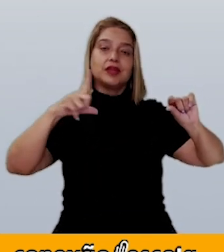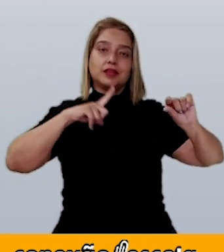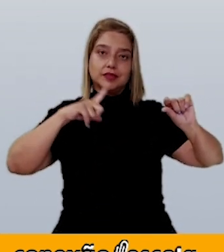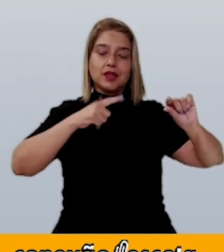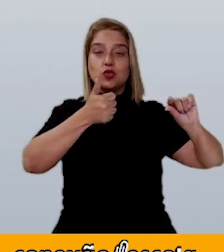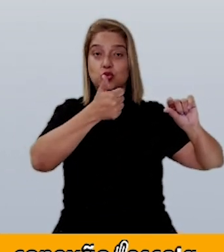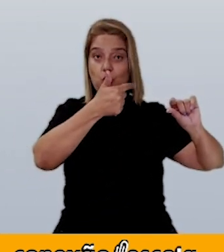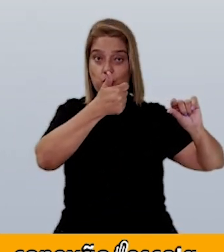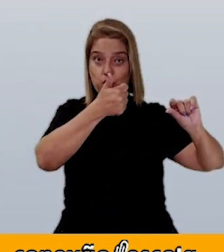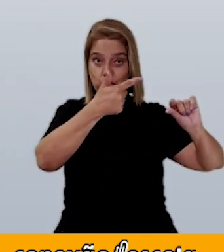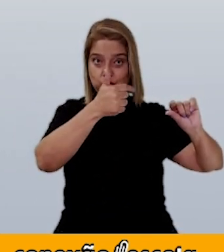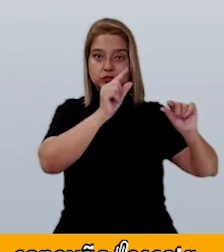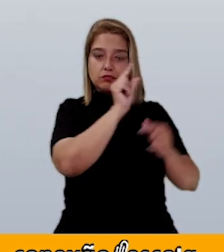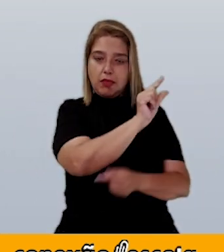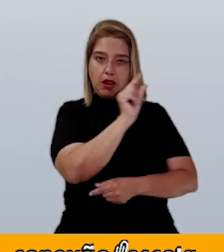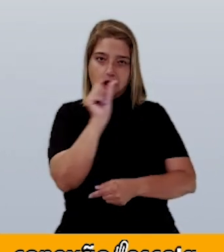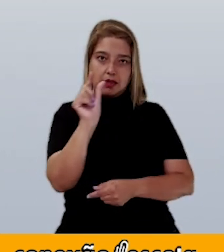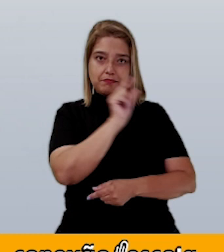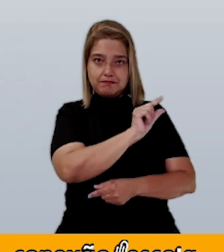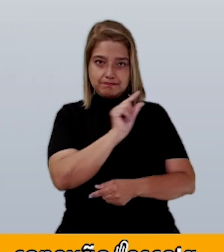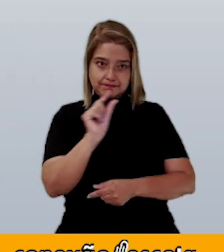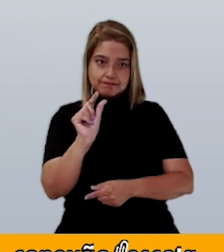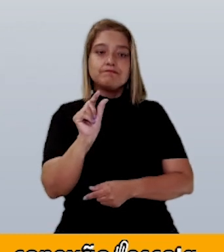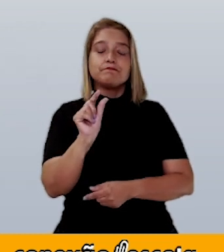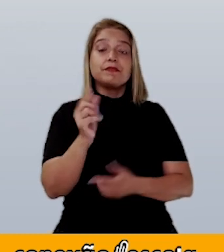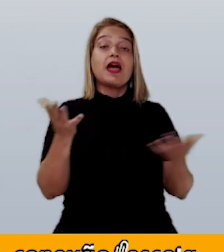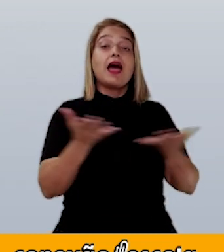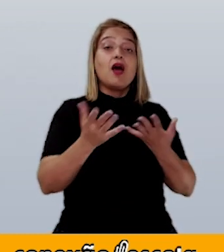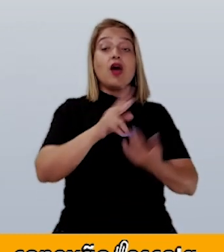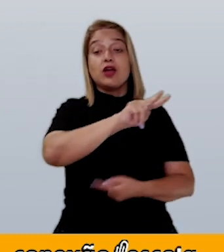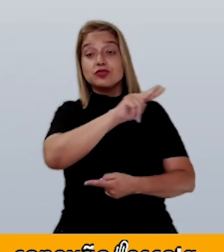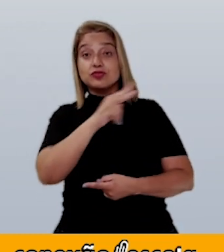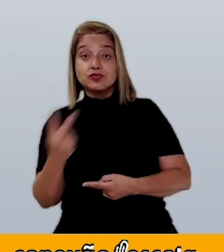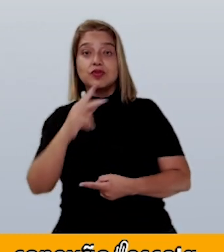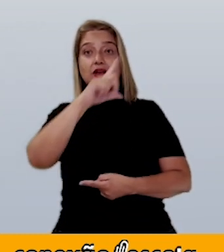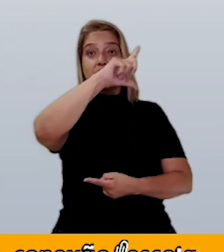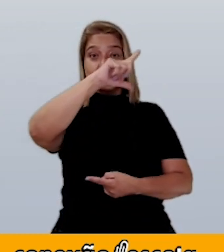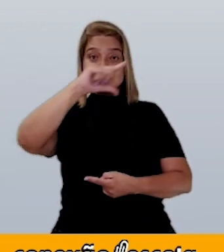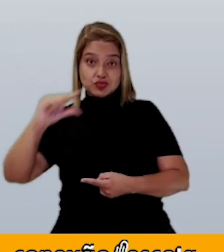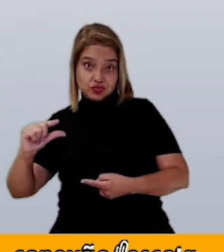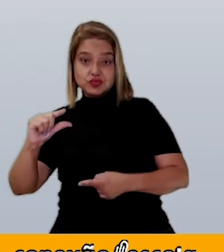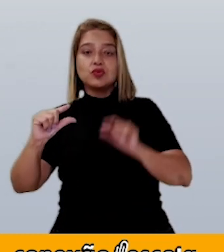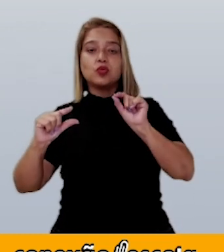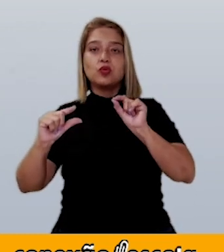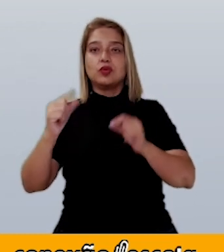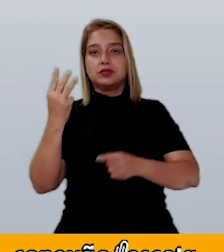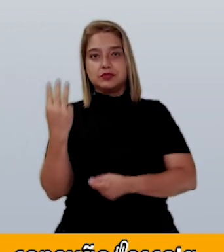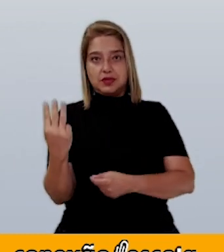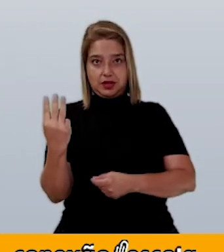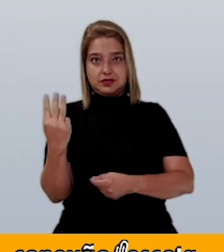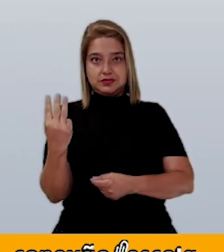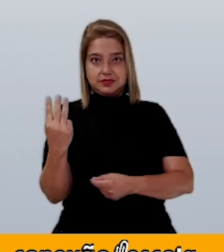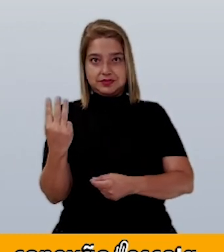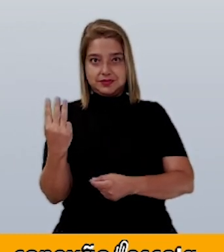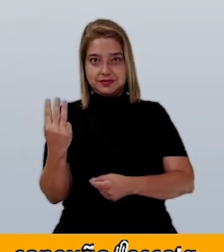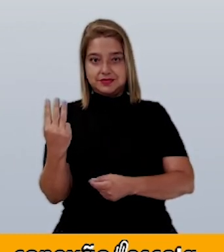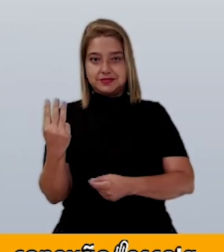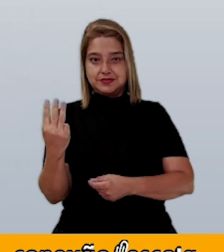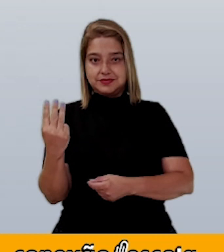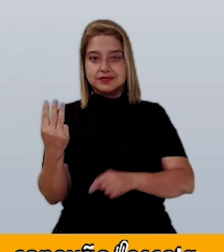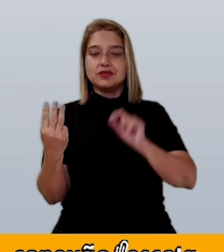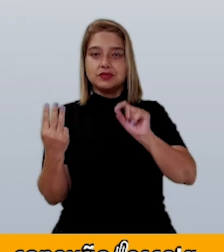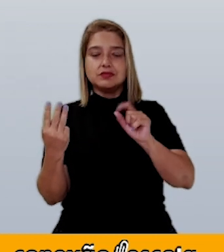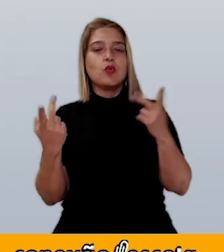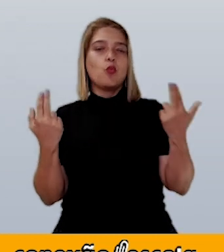doze quadradinhos, que vão se tornar apenas três. Fazendo